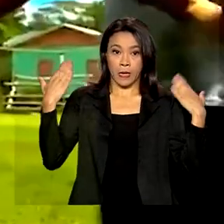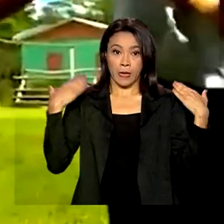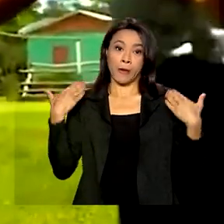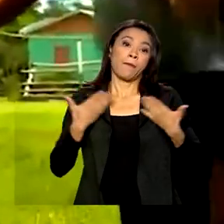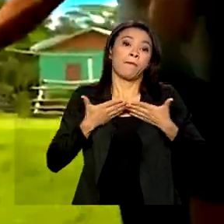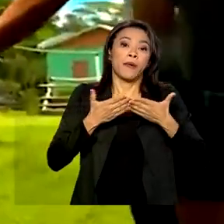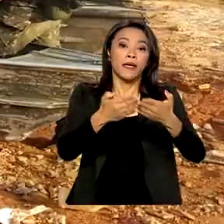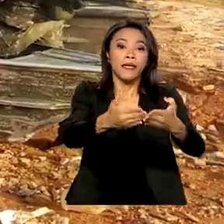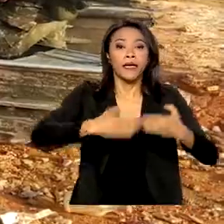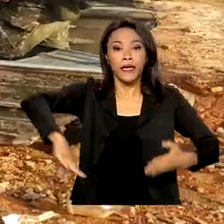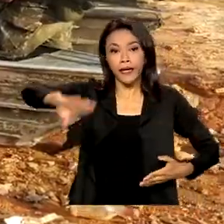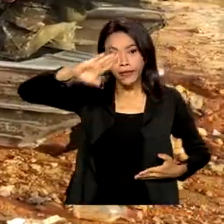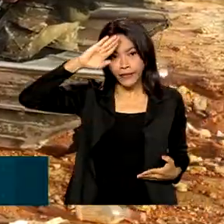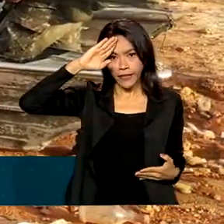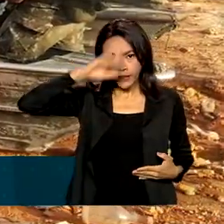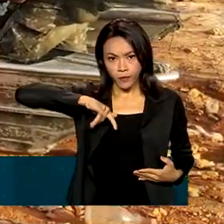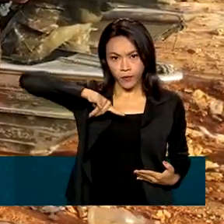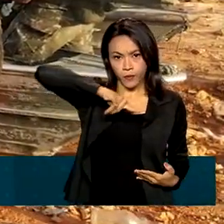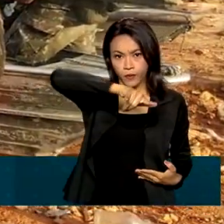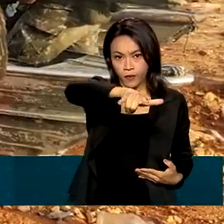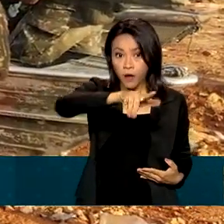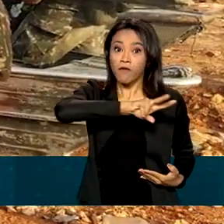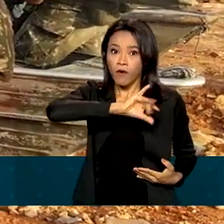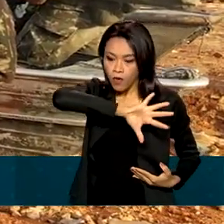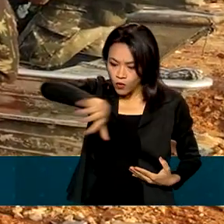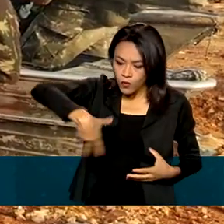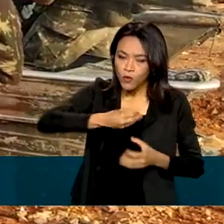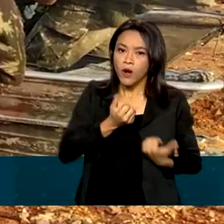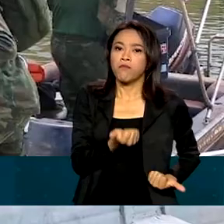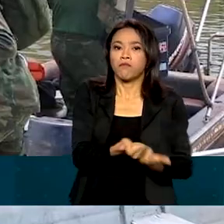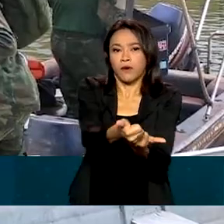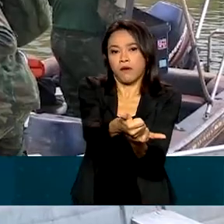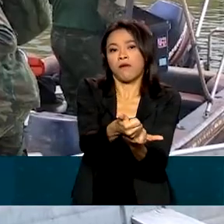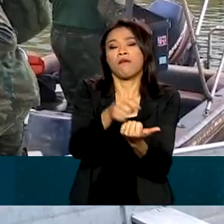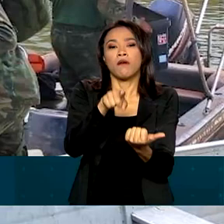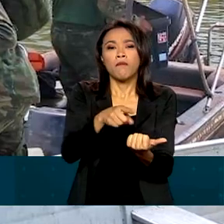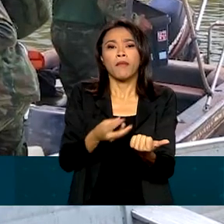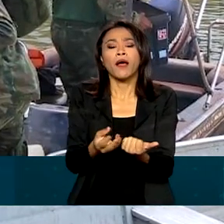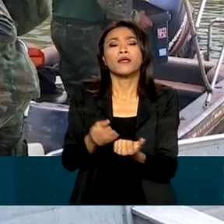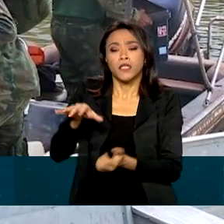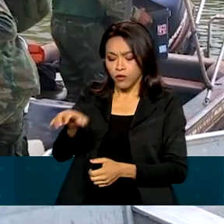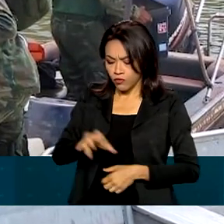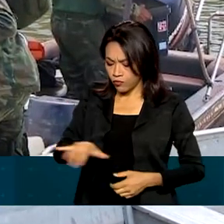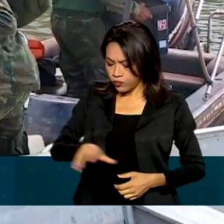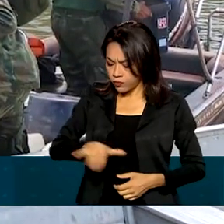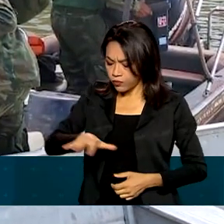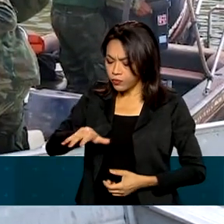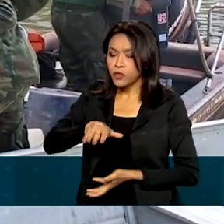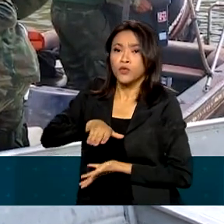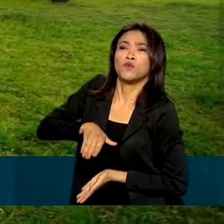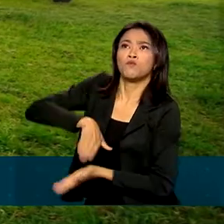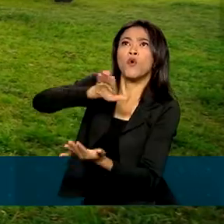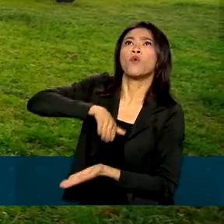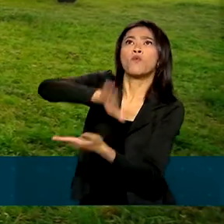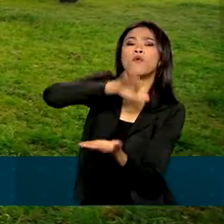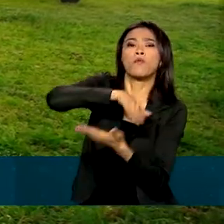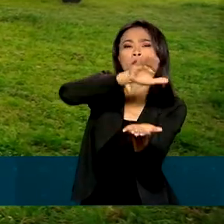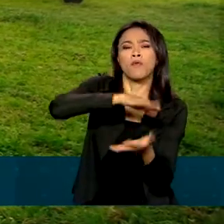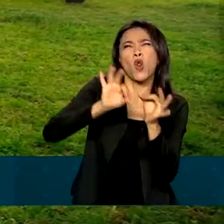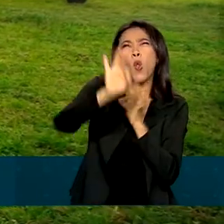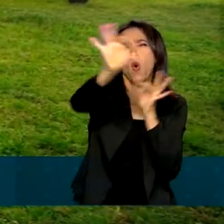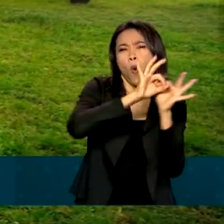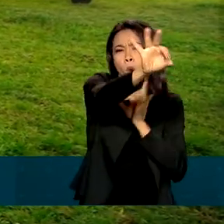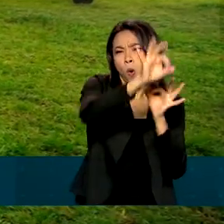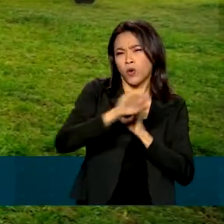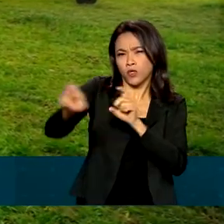Aeronáutica vão reforçar os locais de votação e ajudar na distribuição de urnas em localidades mais remotas, como áreas